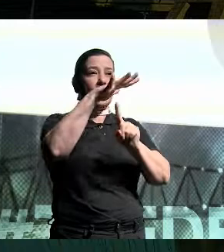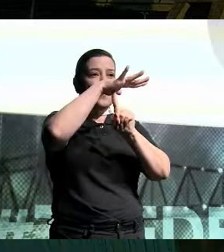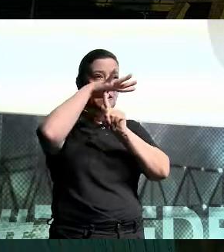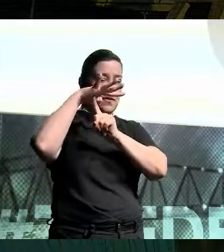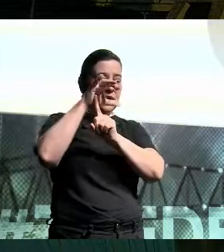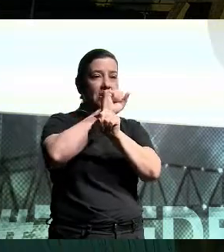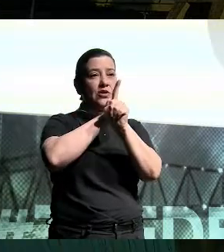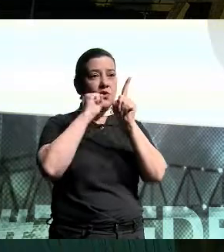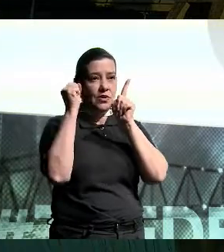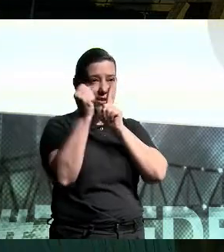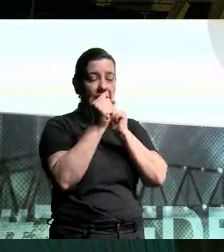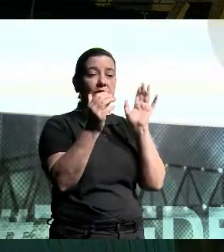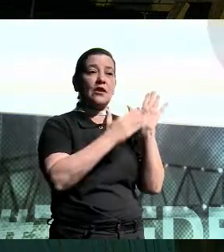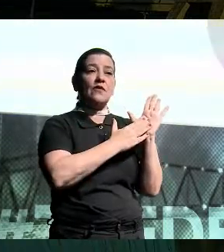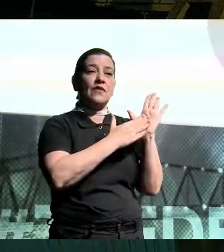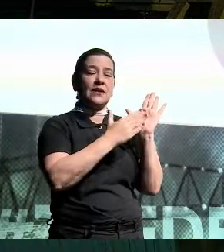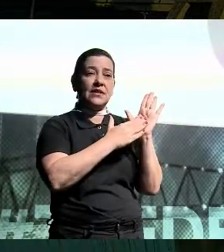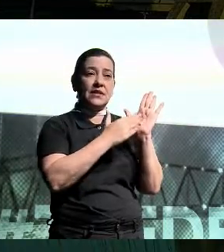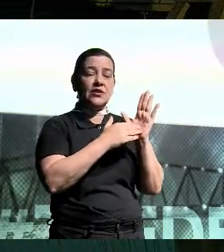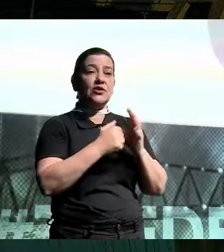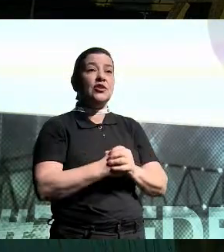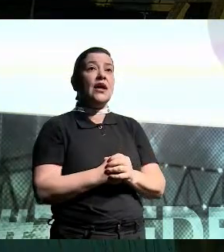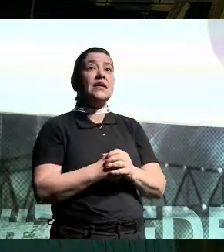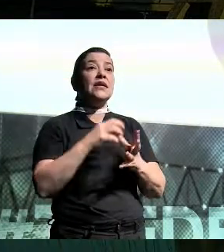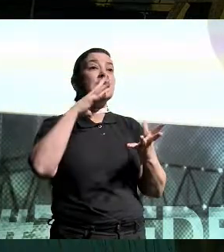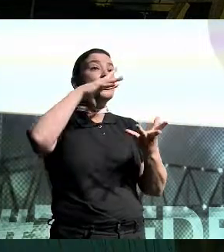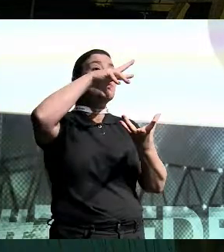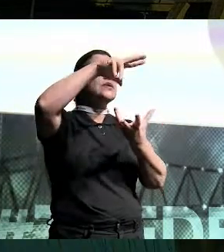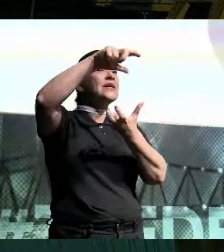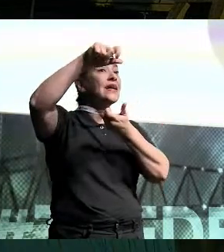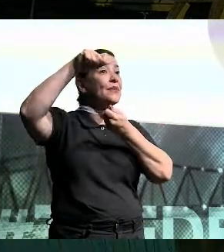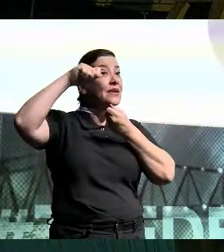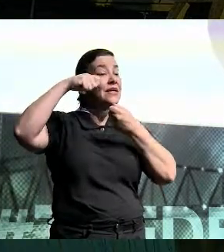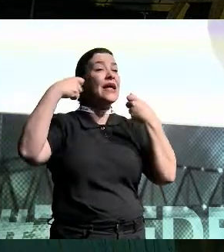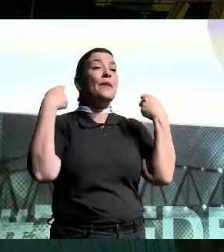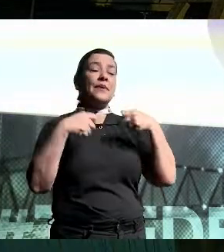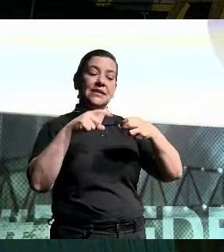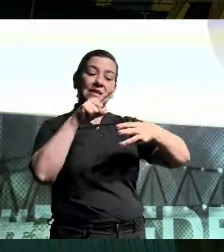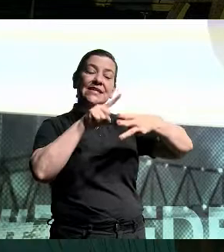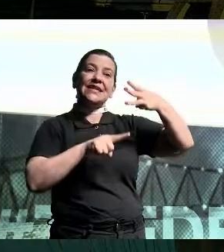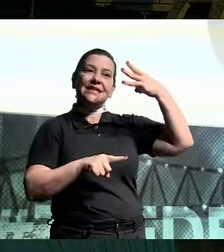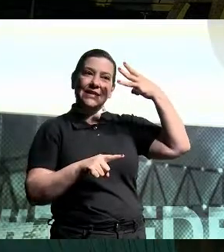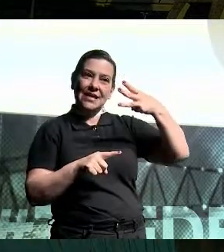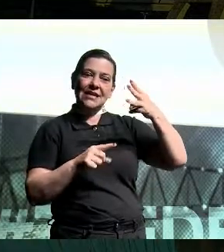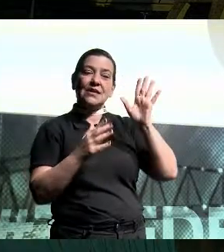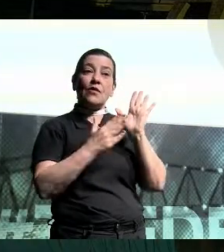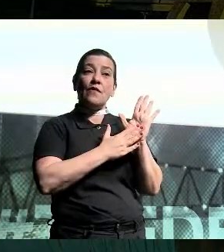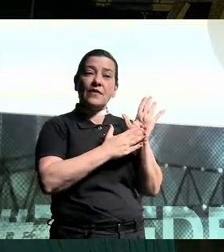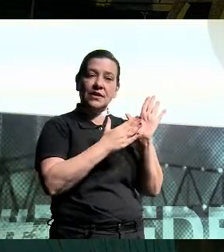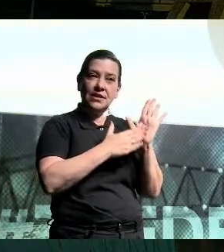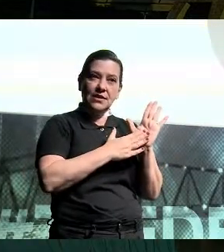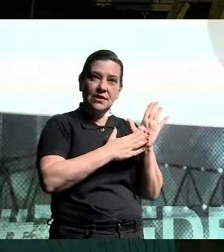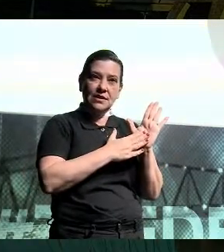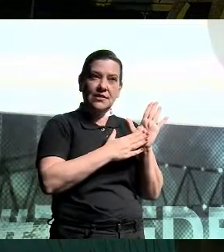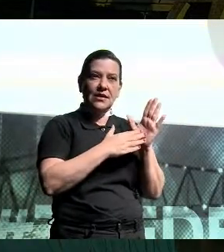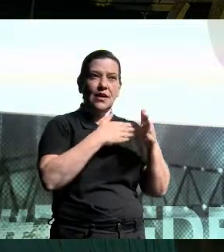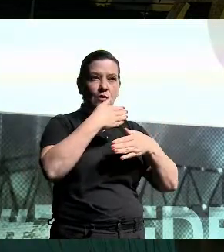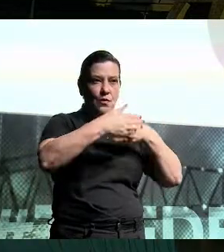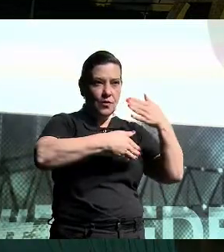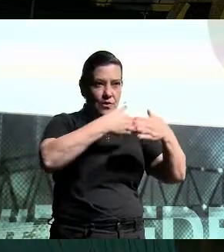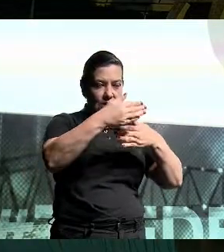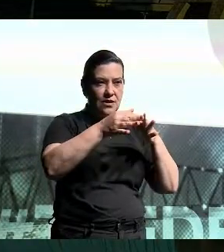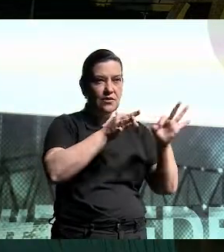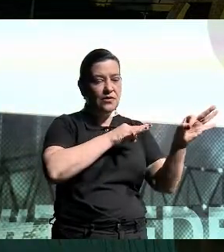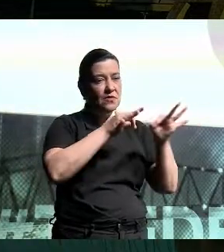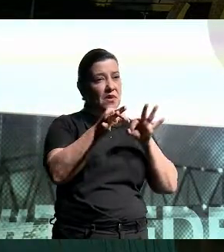do social e da governança. Não é sustentabilidade se não tiver um deles. Então, se não tiver governança ali no processo que eu estou